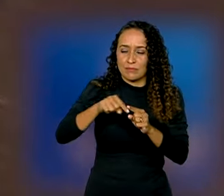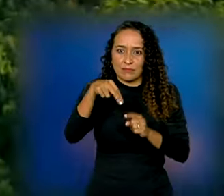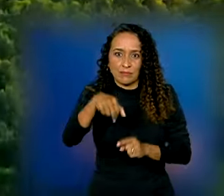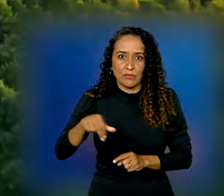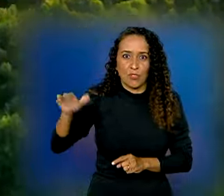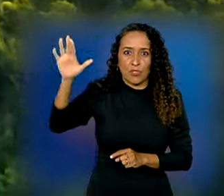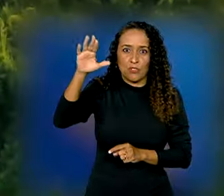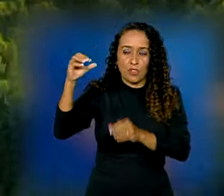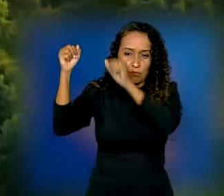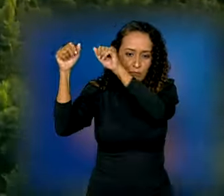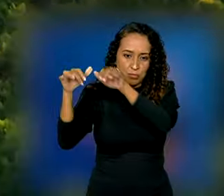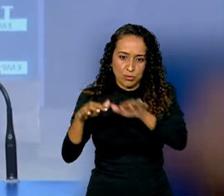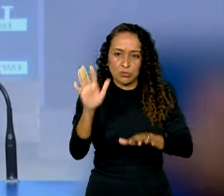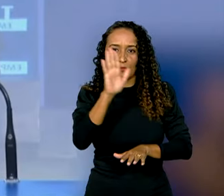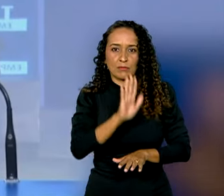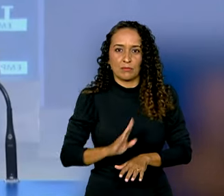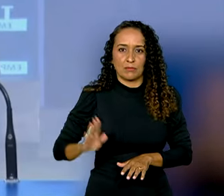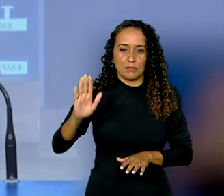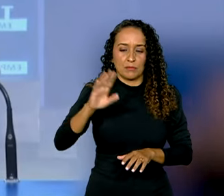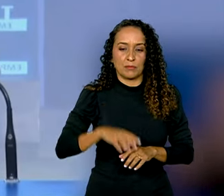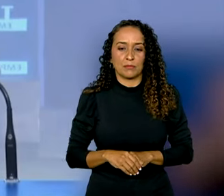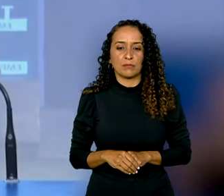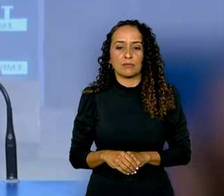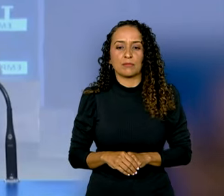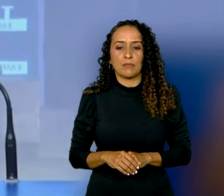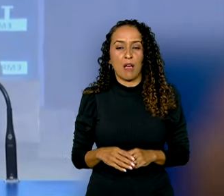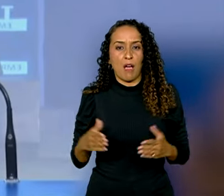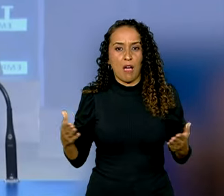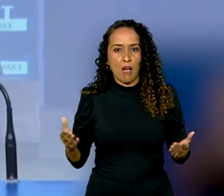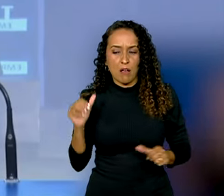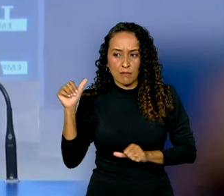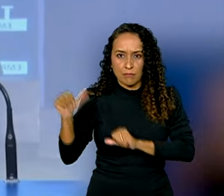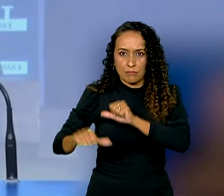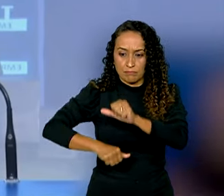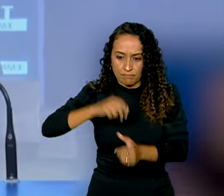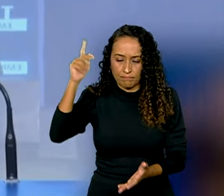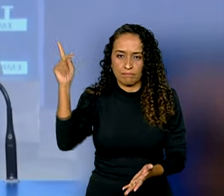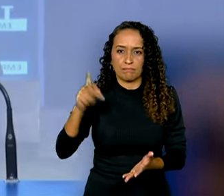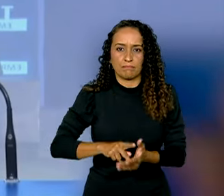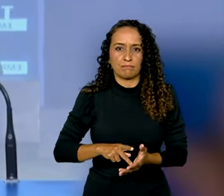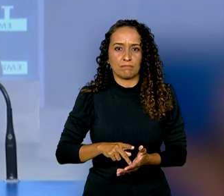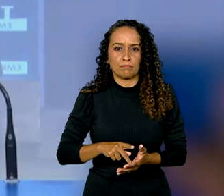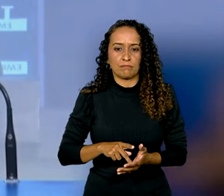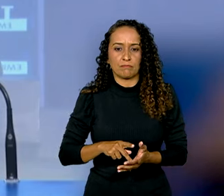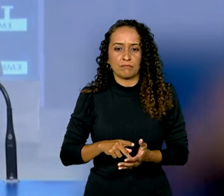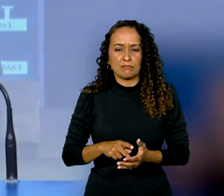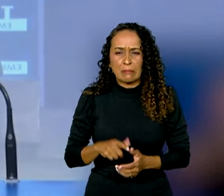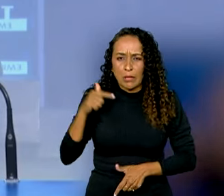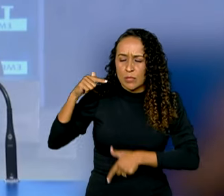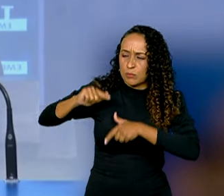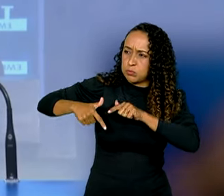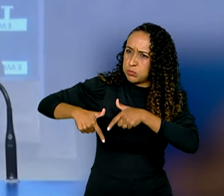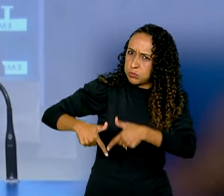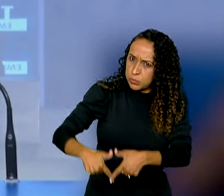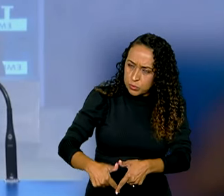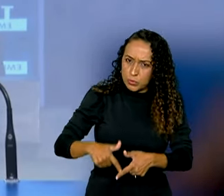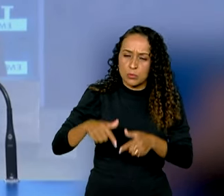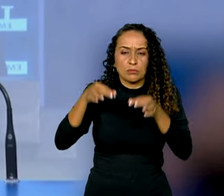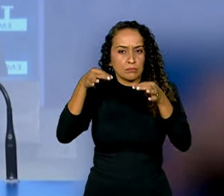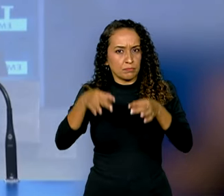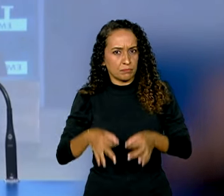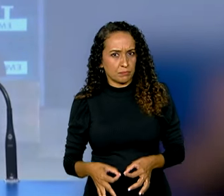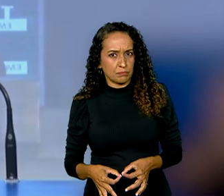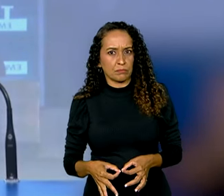para o restante do país. Estamos tornando realidade, com muito trabalho e determinação,